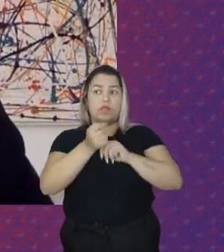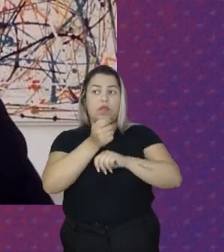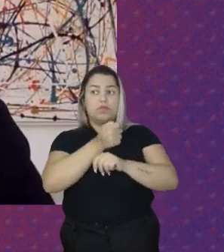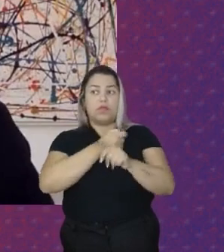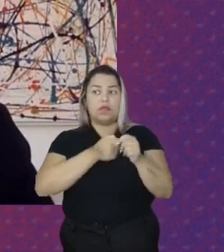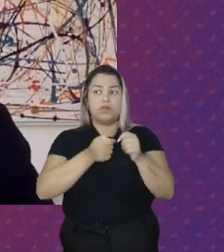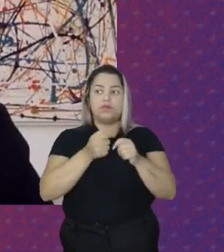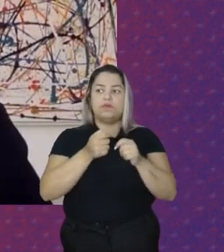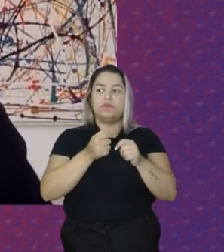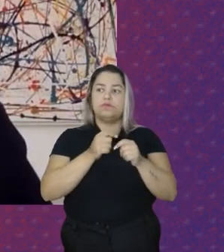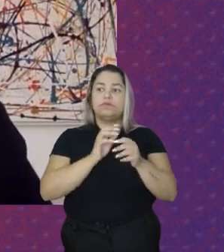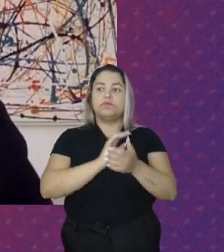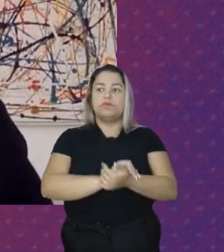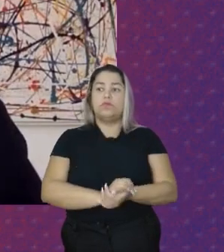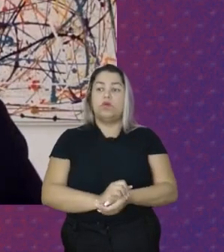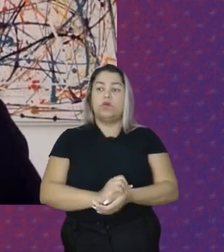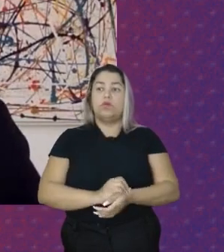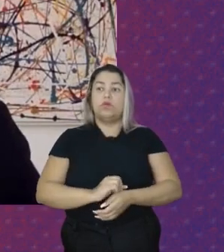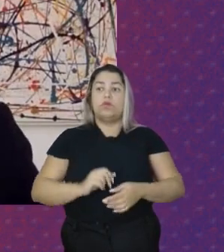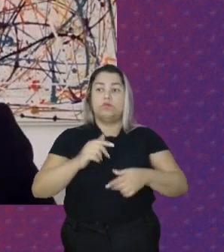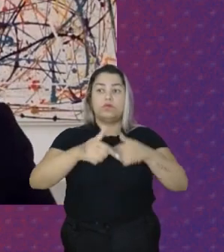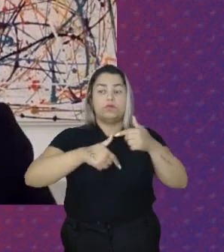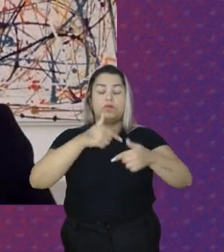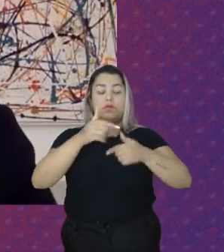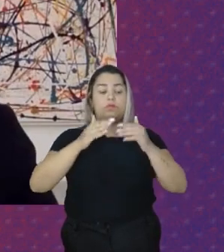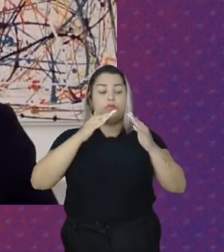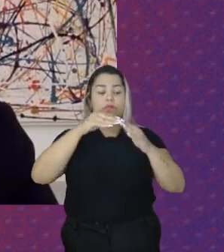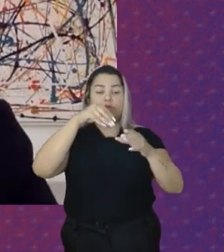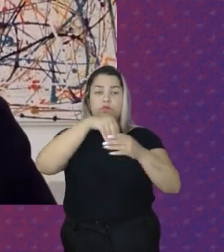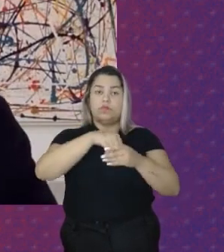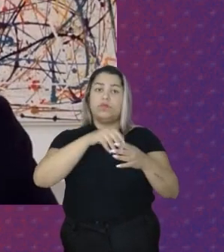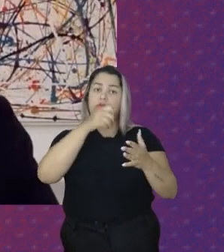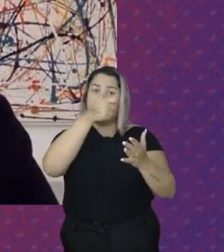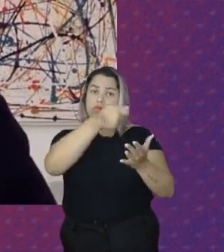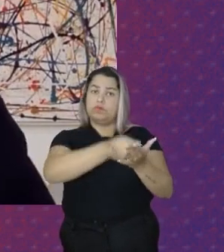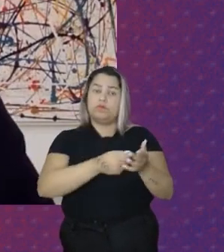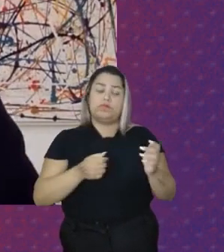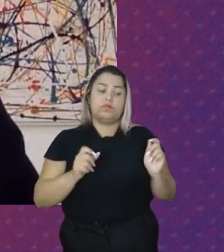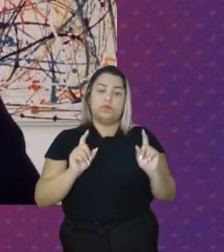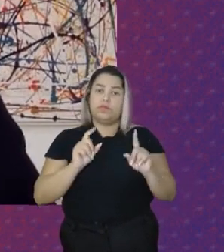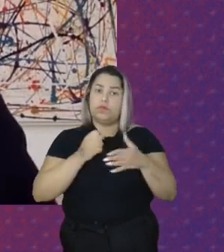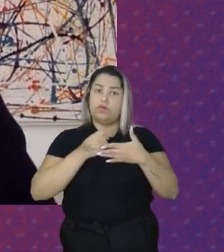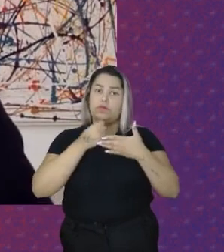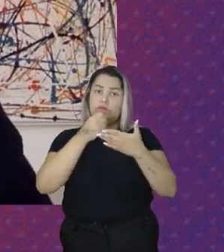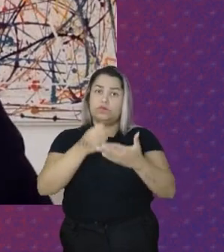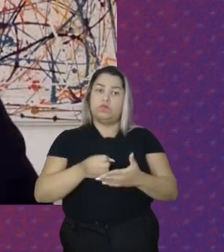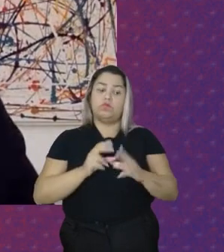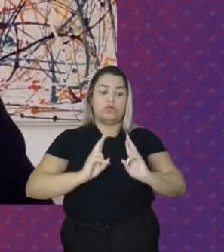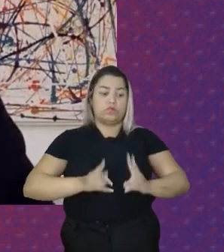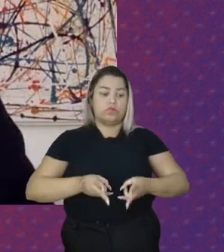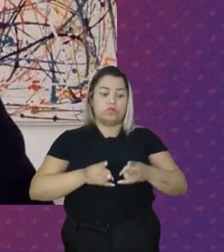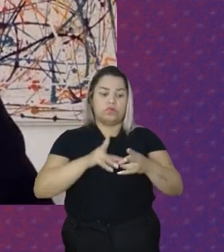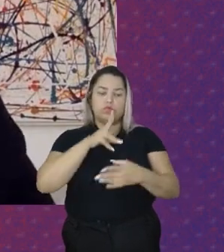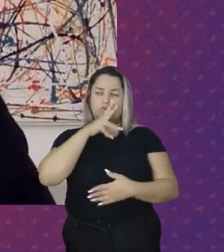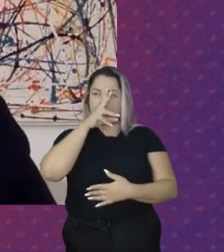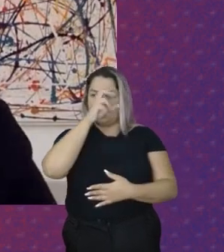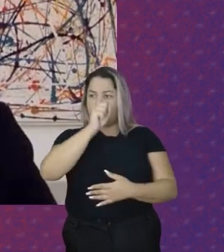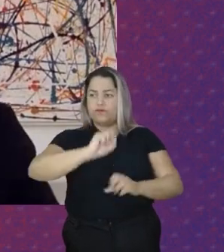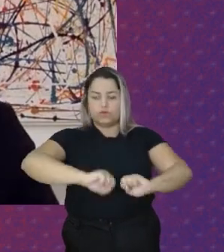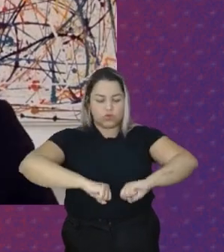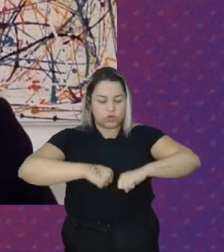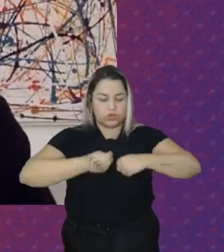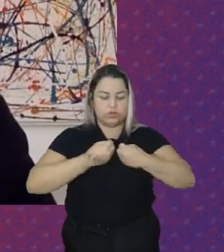Então o trabalho Doméstico É o que garante Esse fornecimento Contínuo De força de trabalho